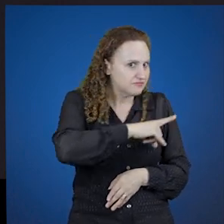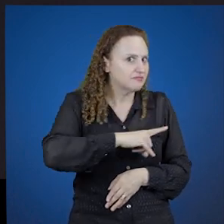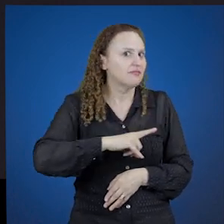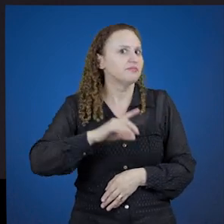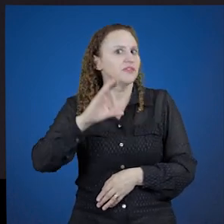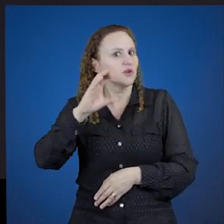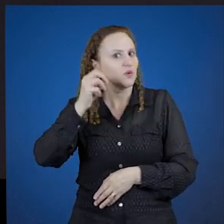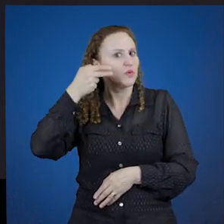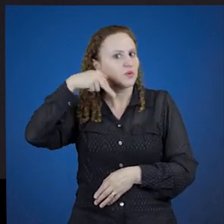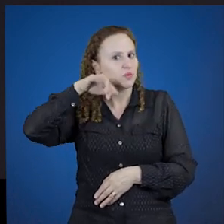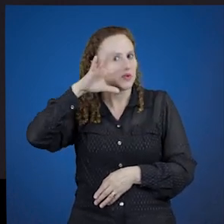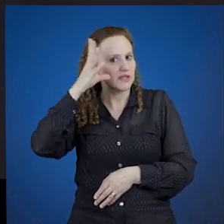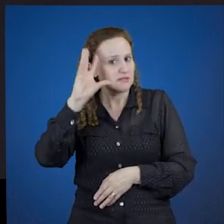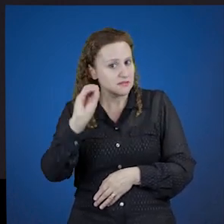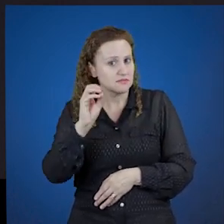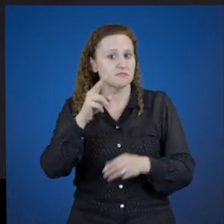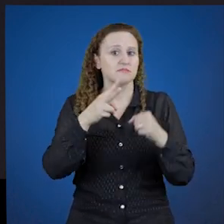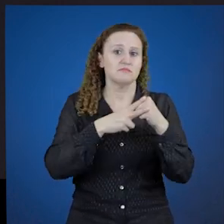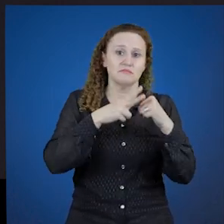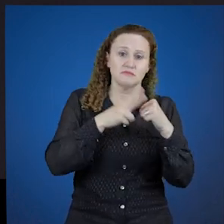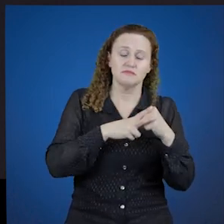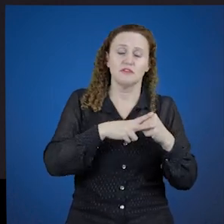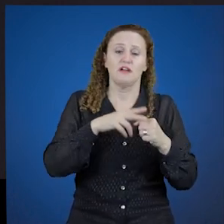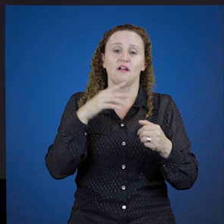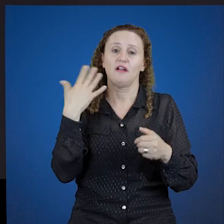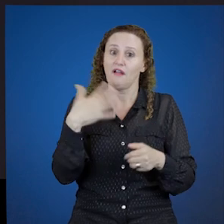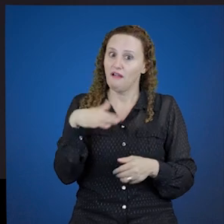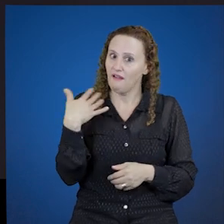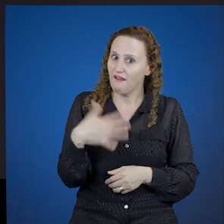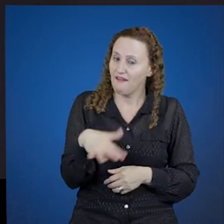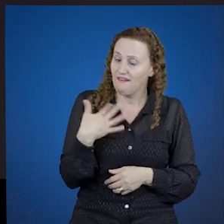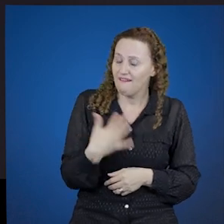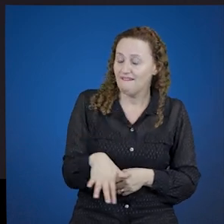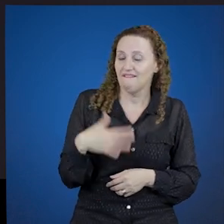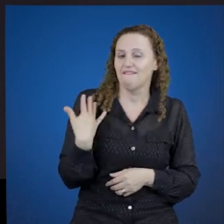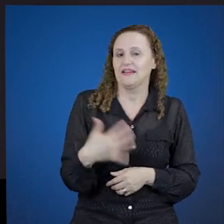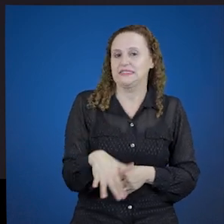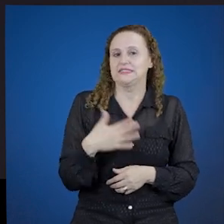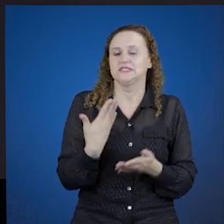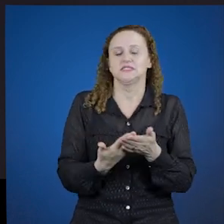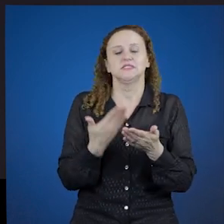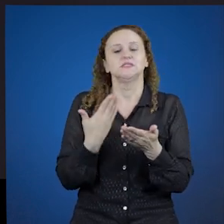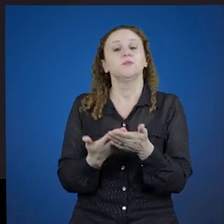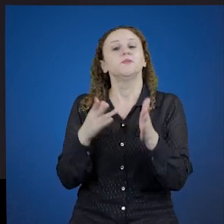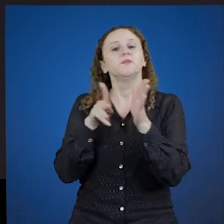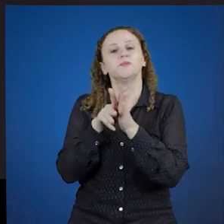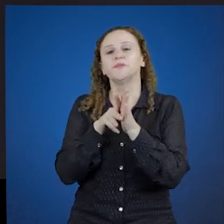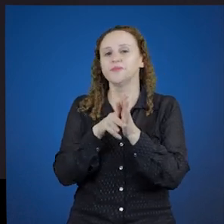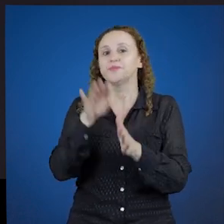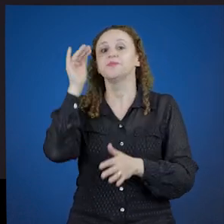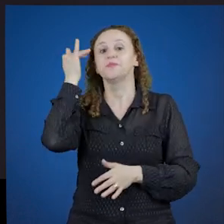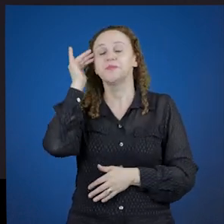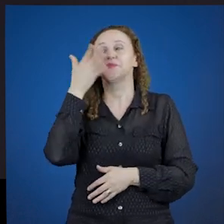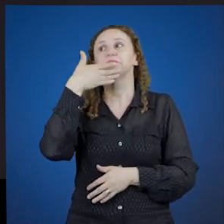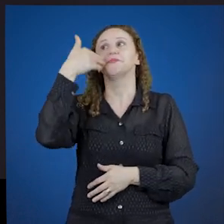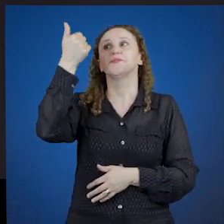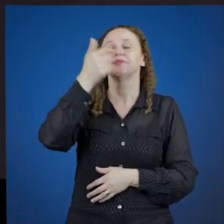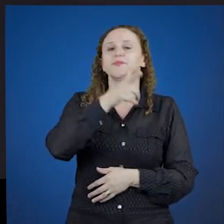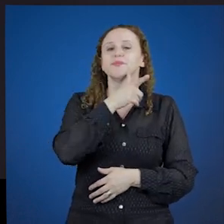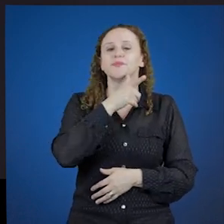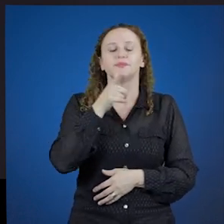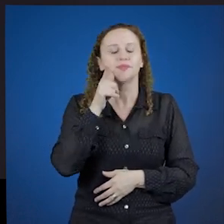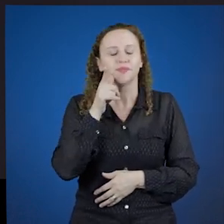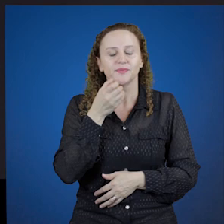com conjugação de verbos na língua portuguesa, corra atrás para conseguir entender melhor no latim,